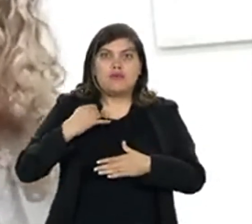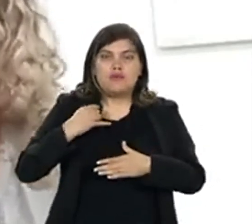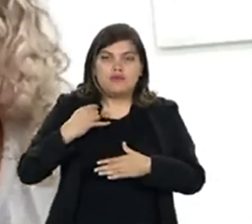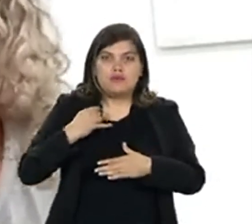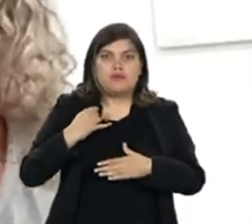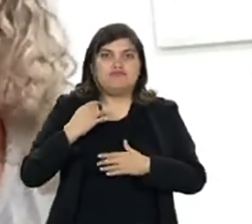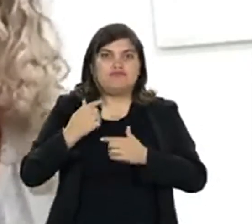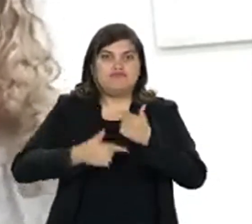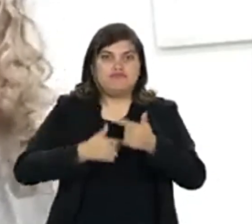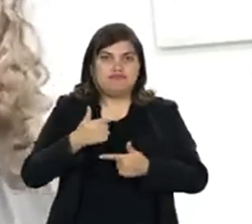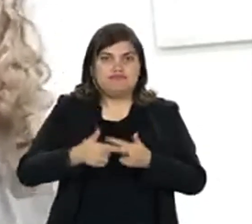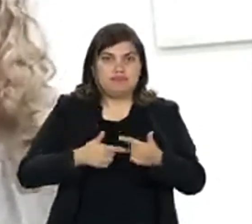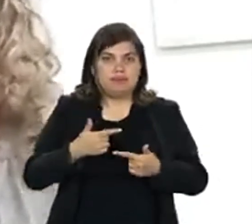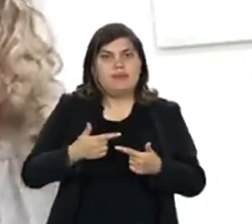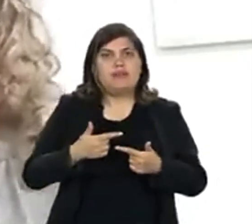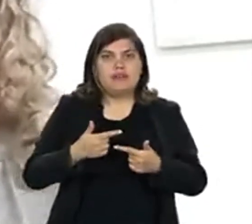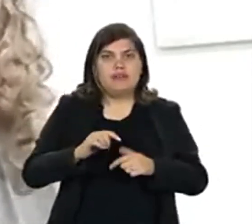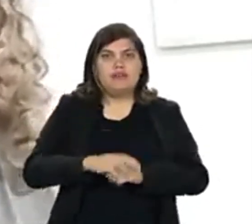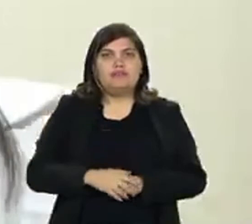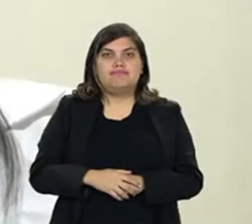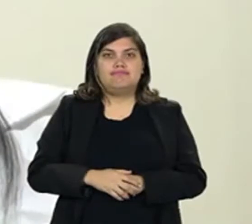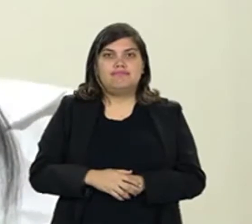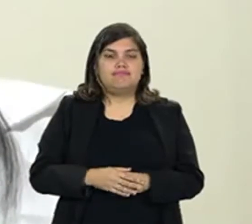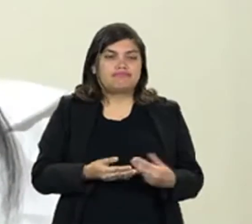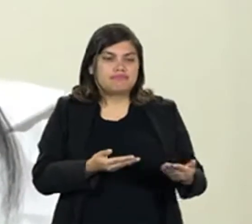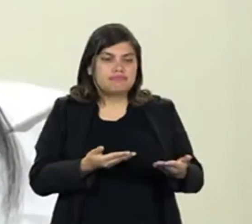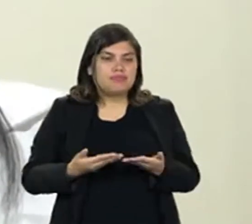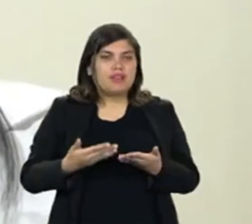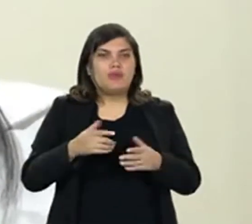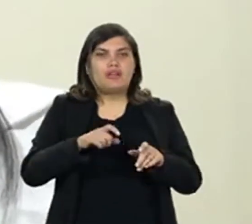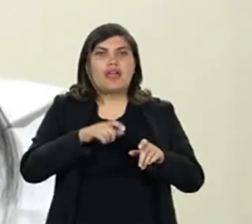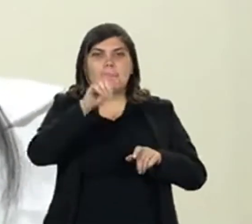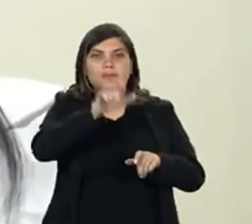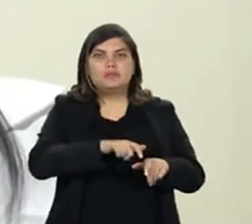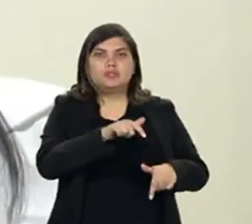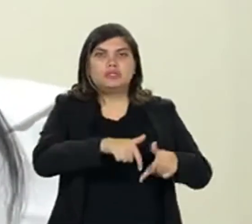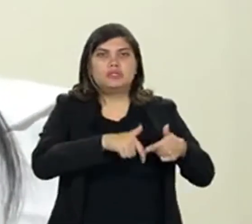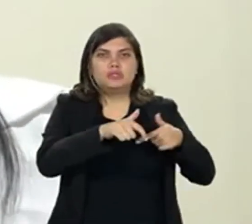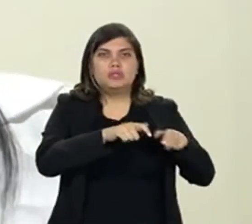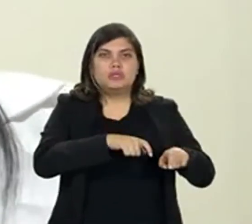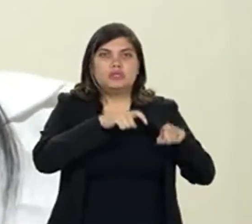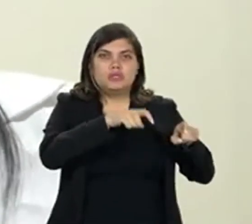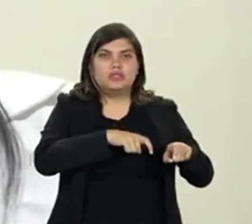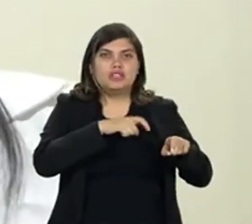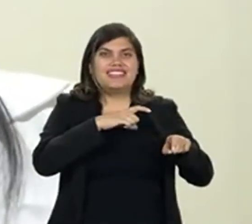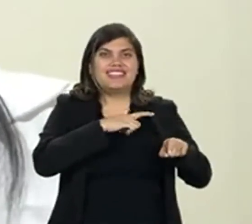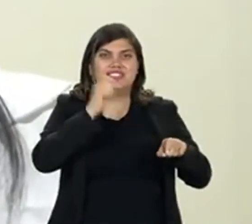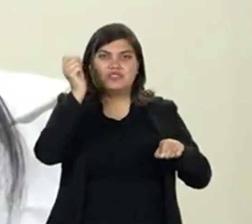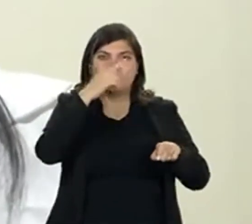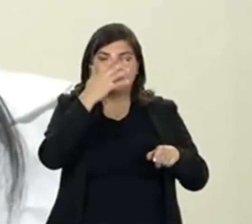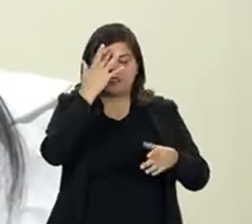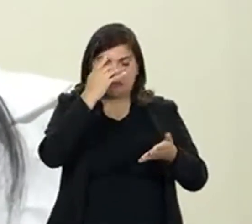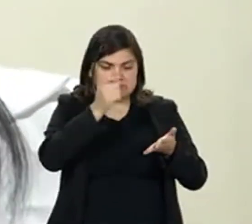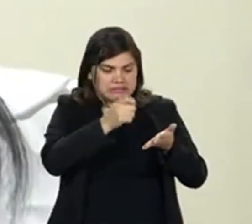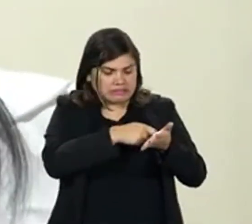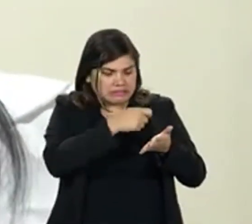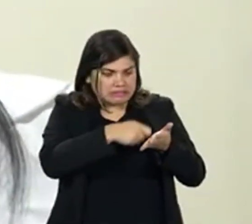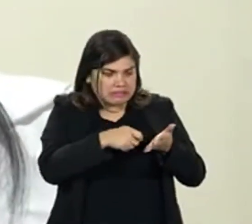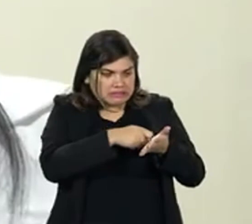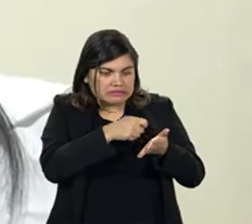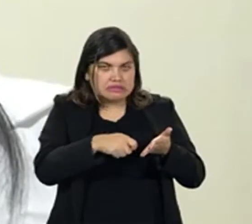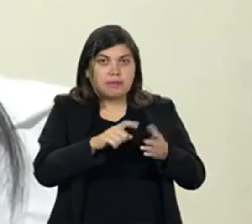sendo uma mesária voluntária nas eleições. Você está ali e receber aquele agricultor, aquela pessoa que tem dificuldade, que não sabe